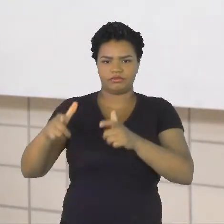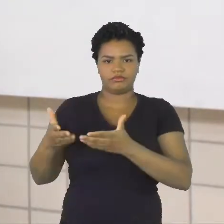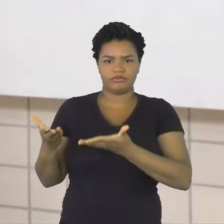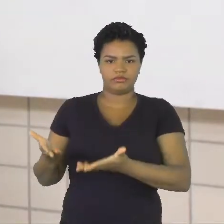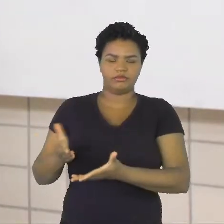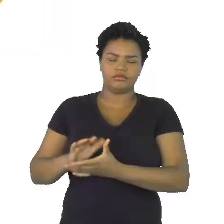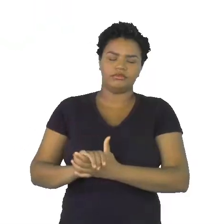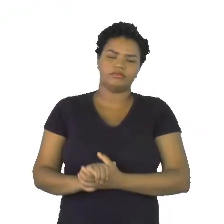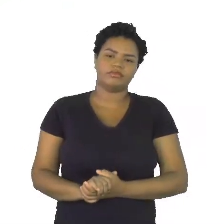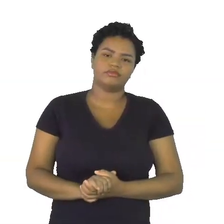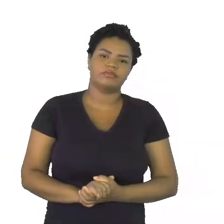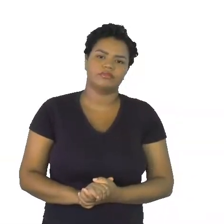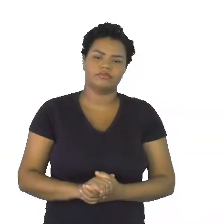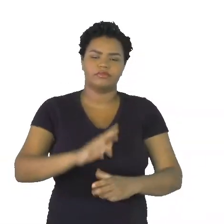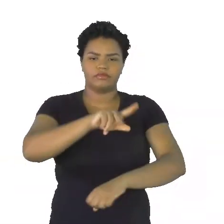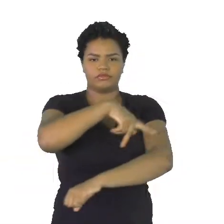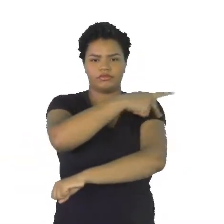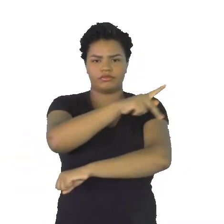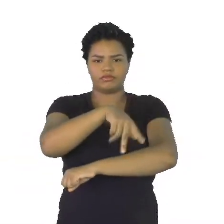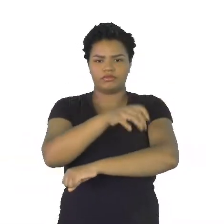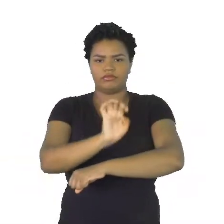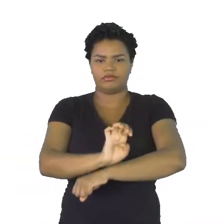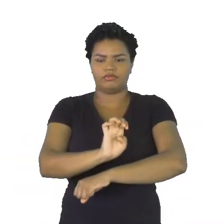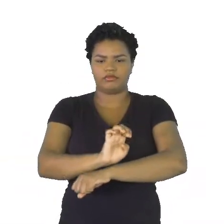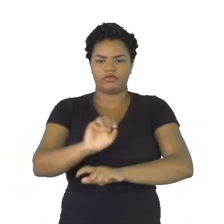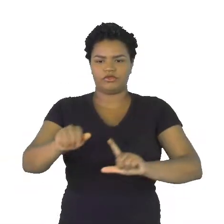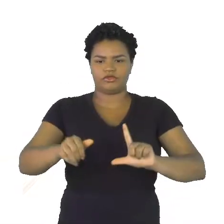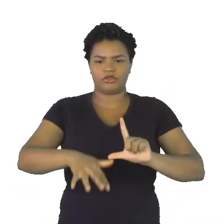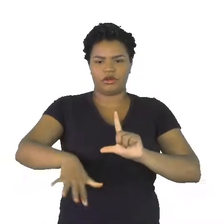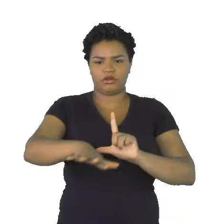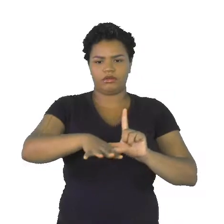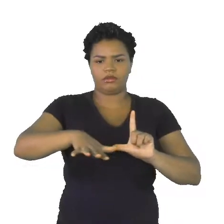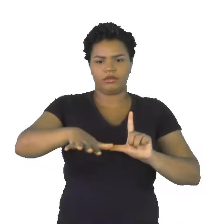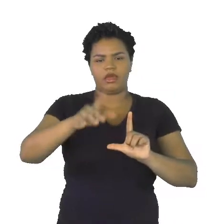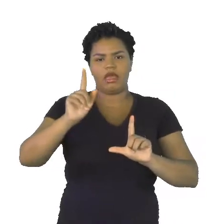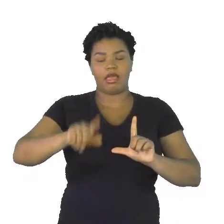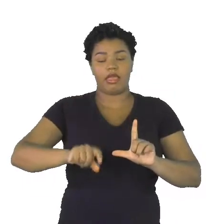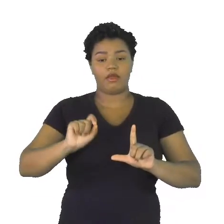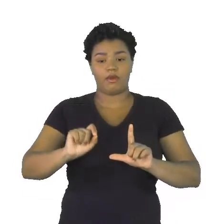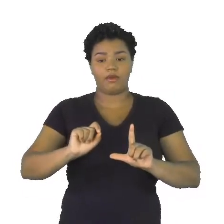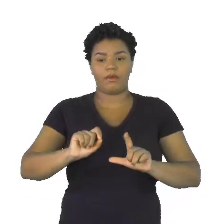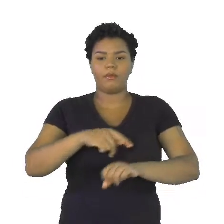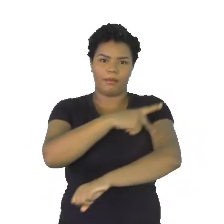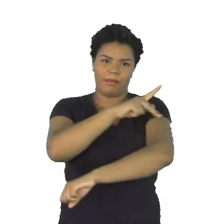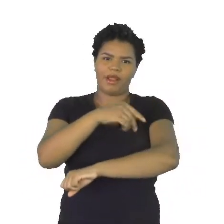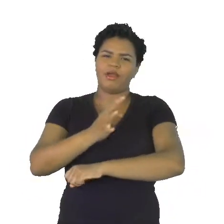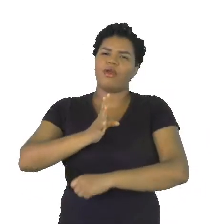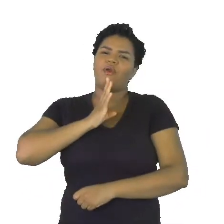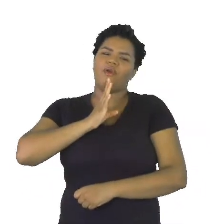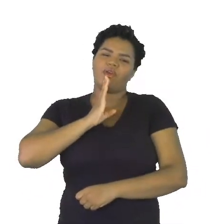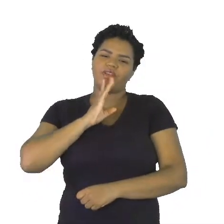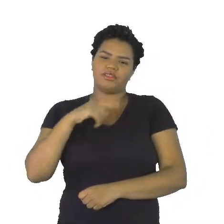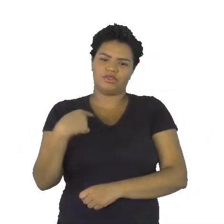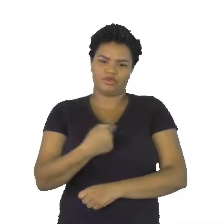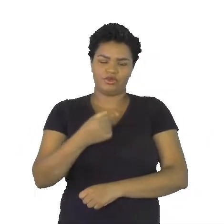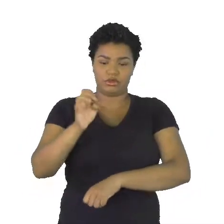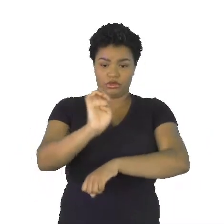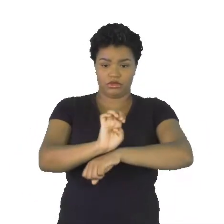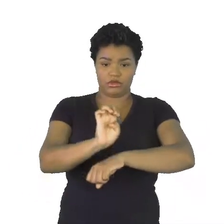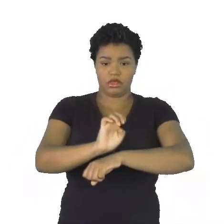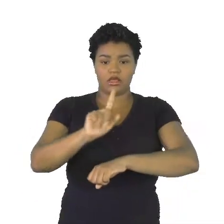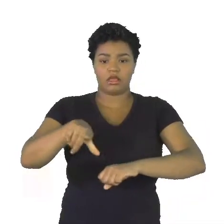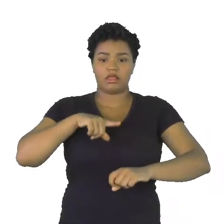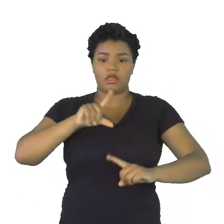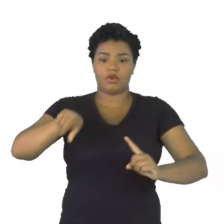O Parque Estadual do Jalapão, talvez seja o parque mais conhecido do nosso estado. Ele tem o